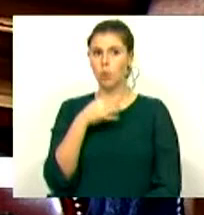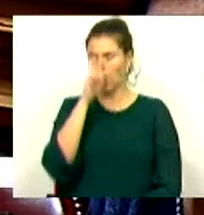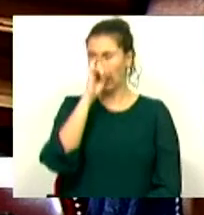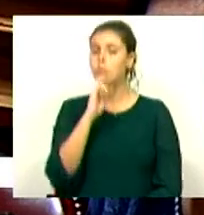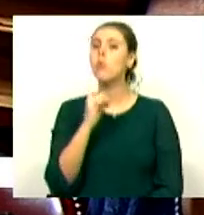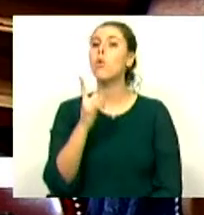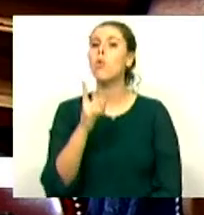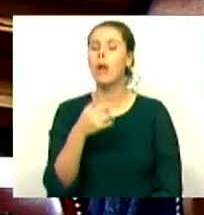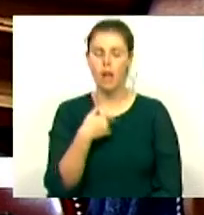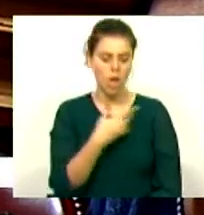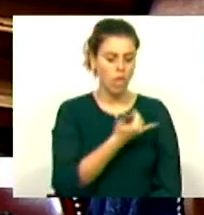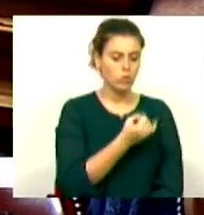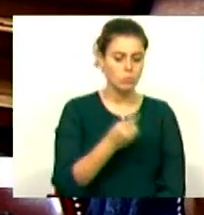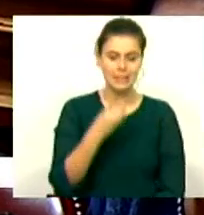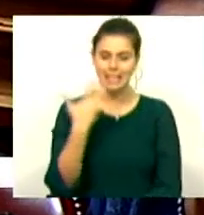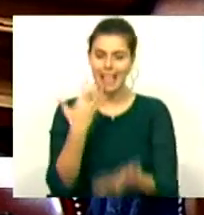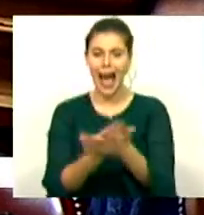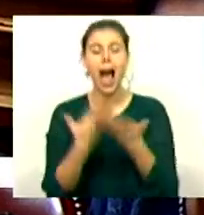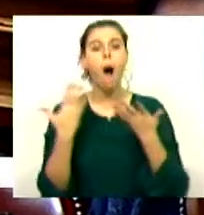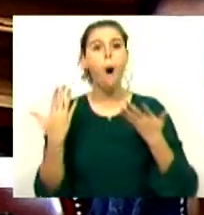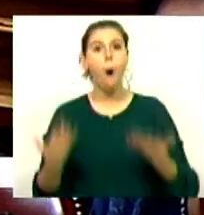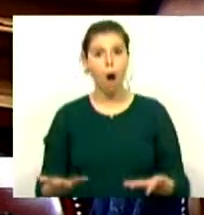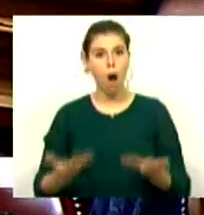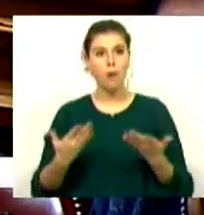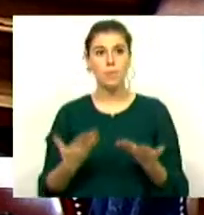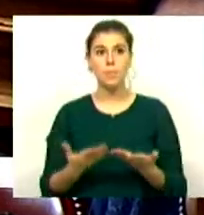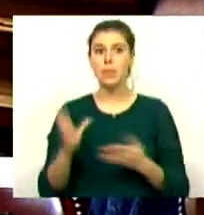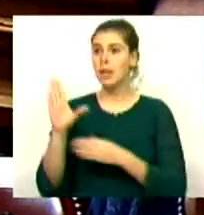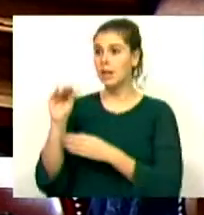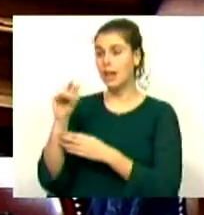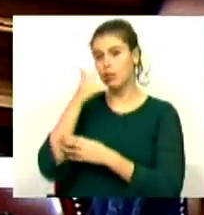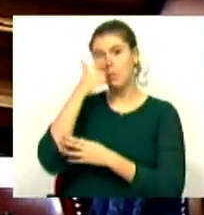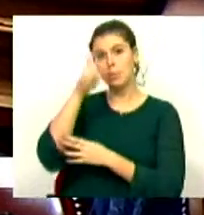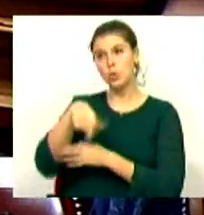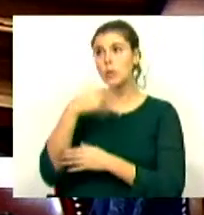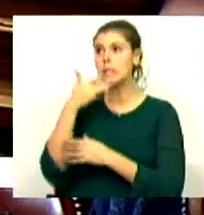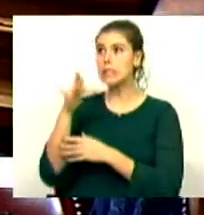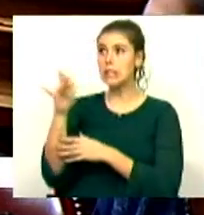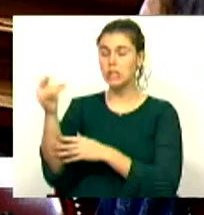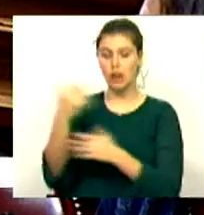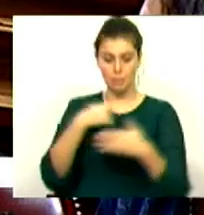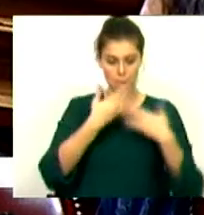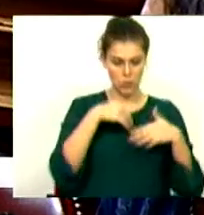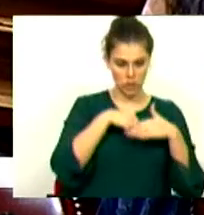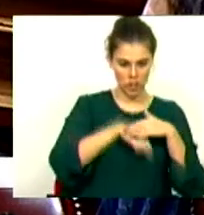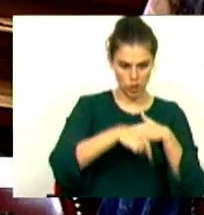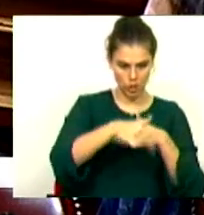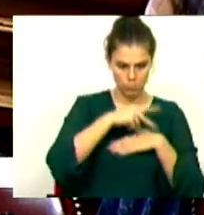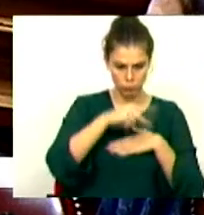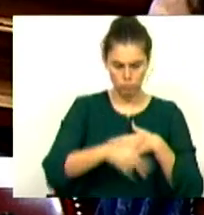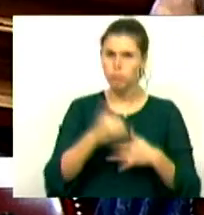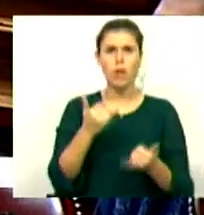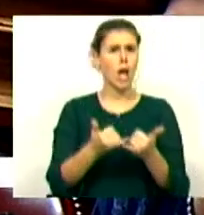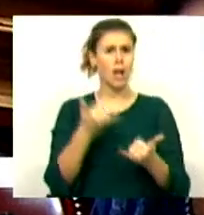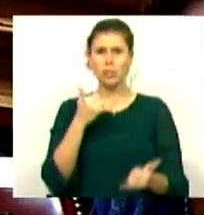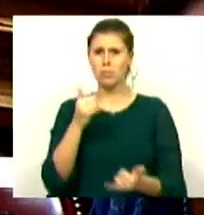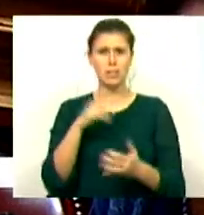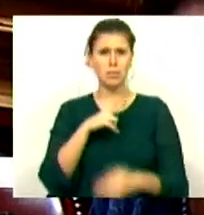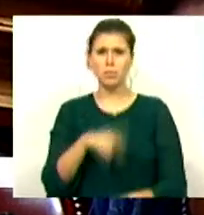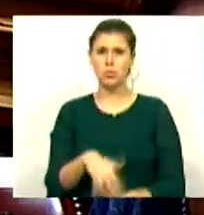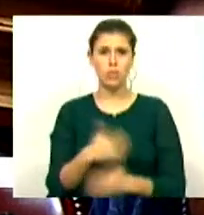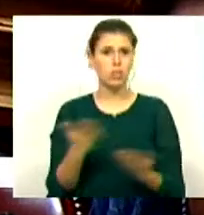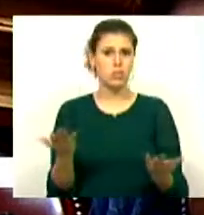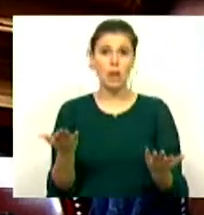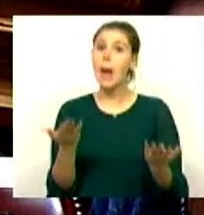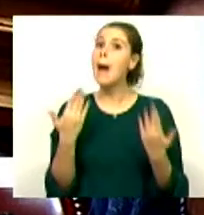o seguinte, desde 2006 o neto de um cidadão estrangeiro nascido em Portugal é automaticamente português.